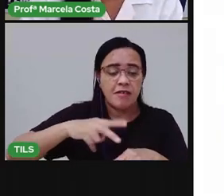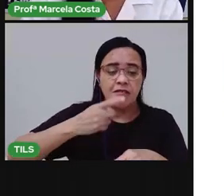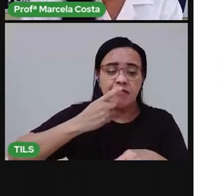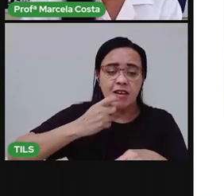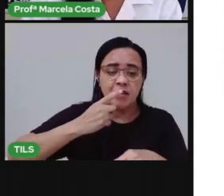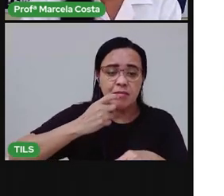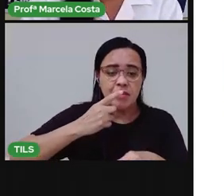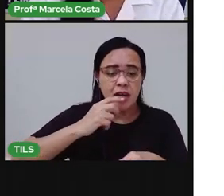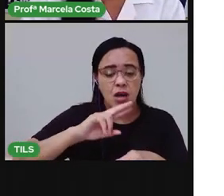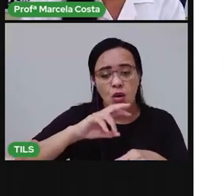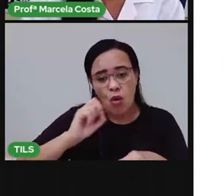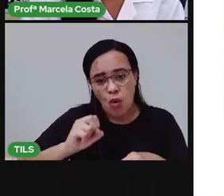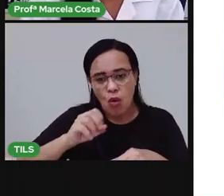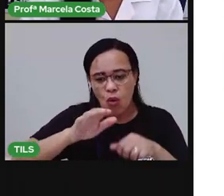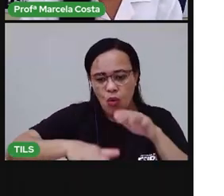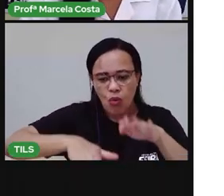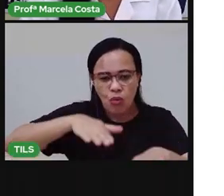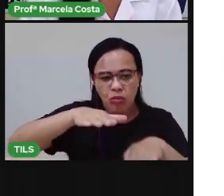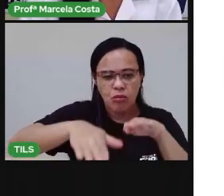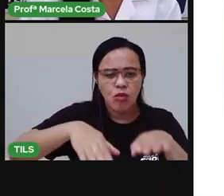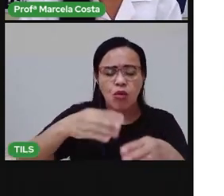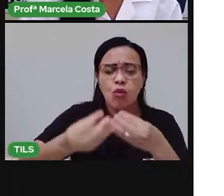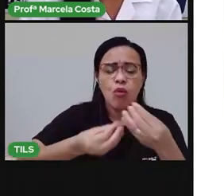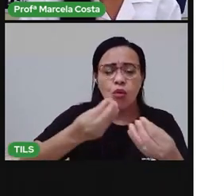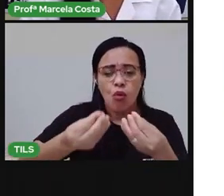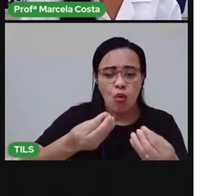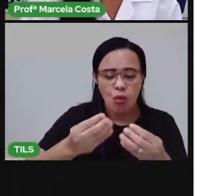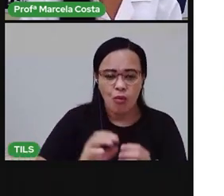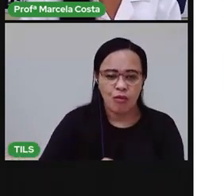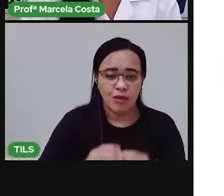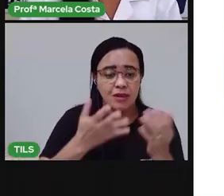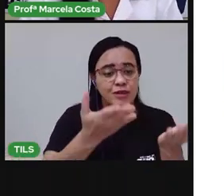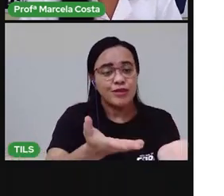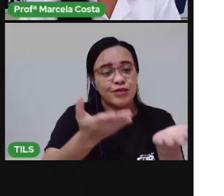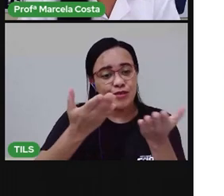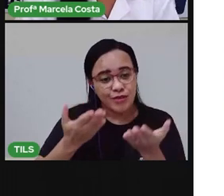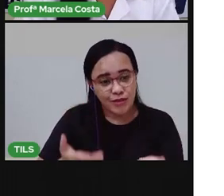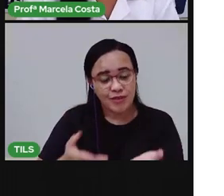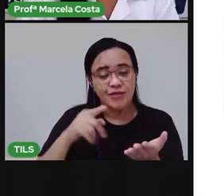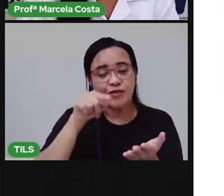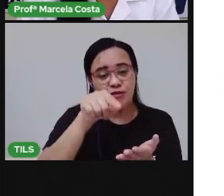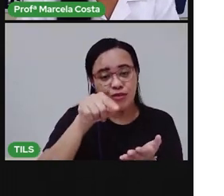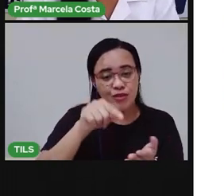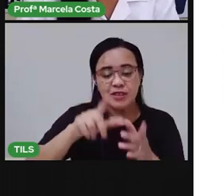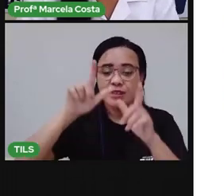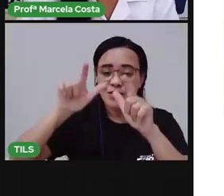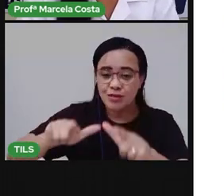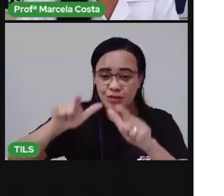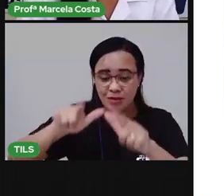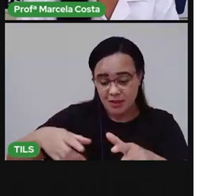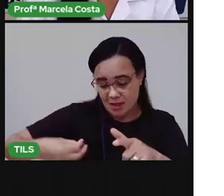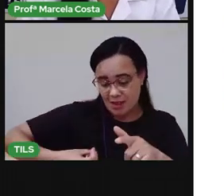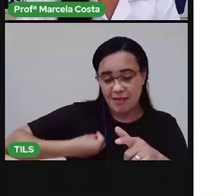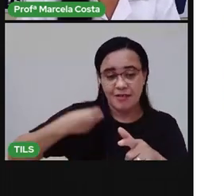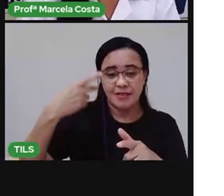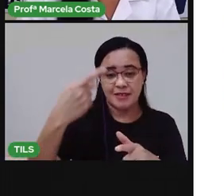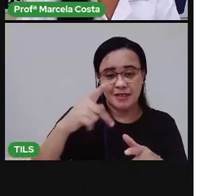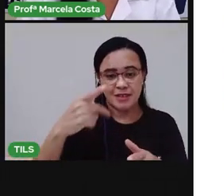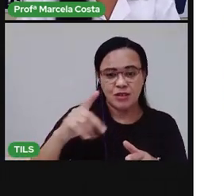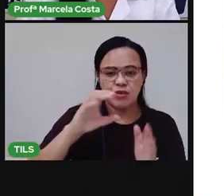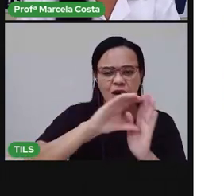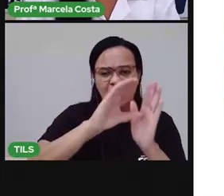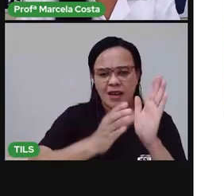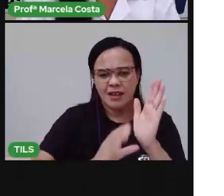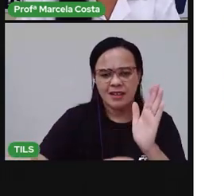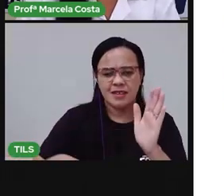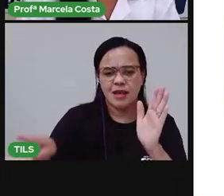observar o lugar onde você vive, a identificar as características que compõem esse lugar. Se